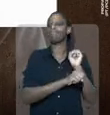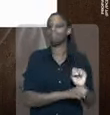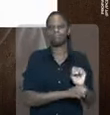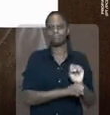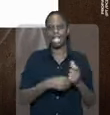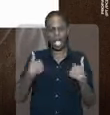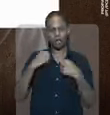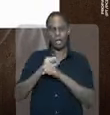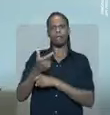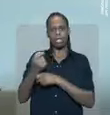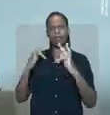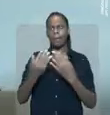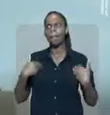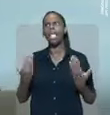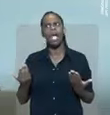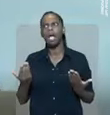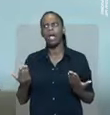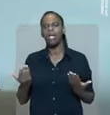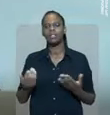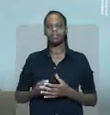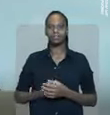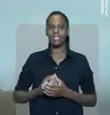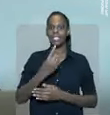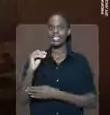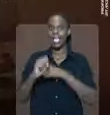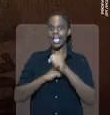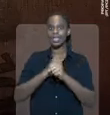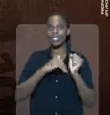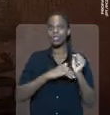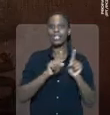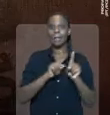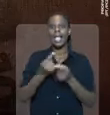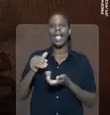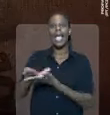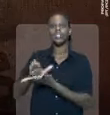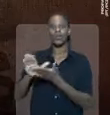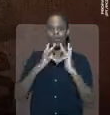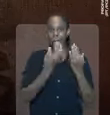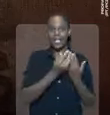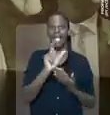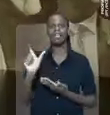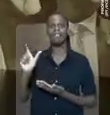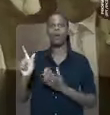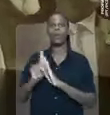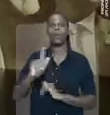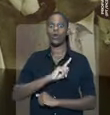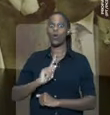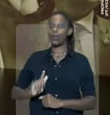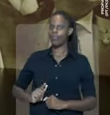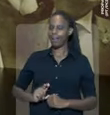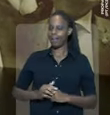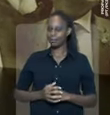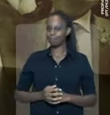e a investigação parou. Eu não vou esperar foder minha família toda. 100 anos de sigilo também para os gastos de sua família no